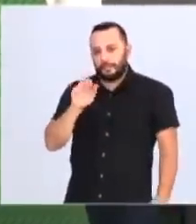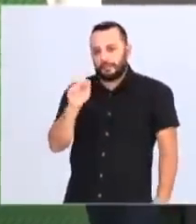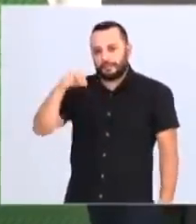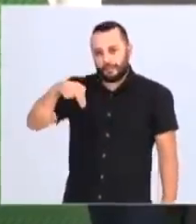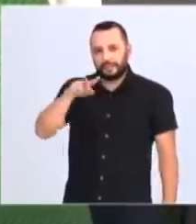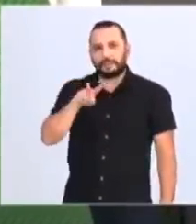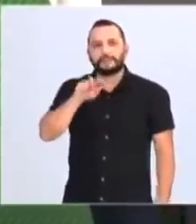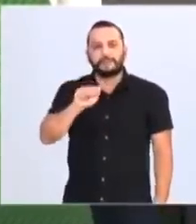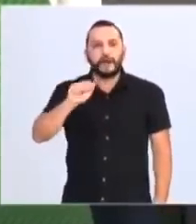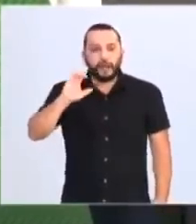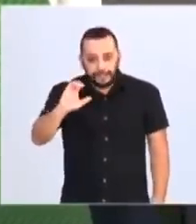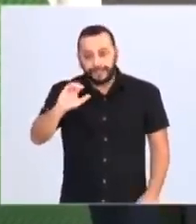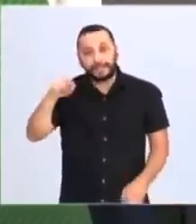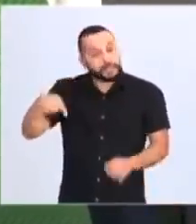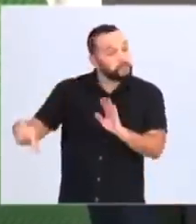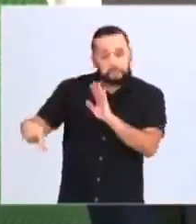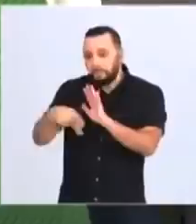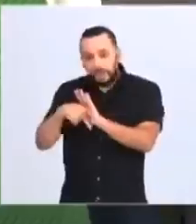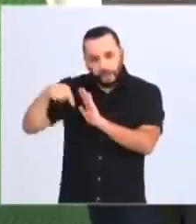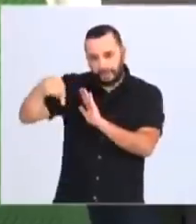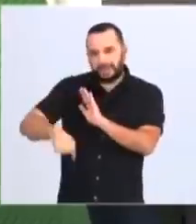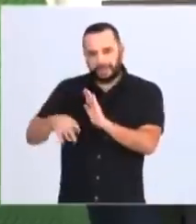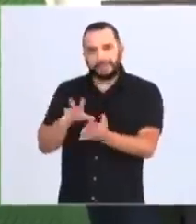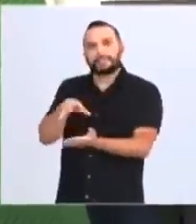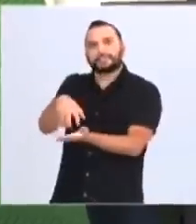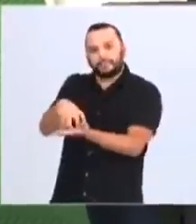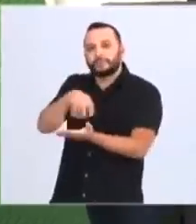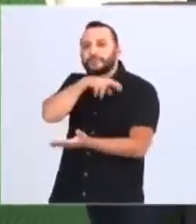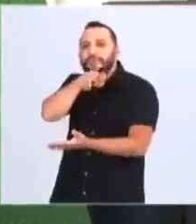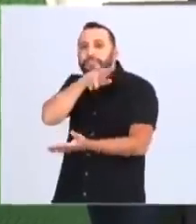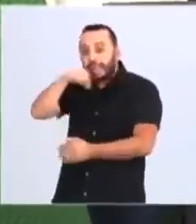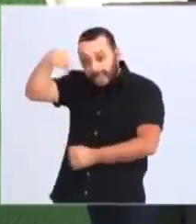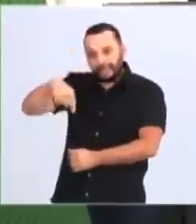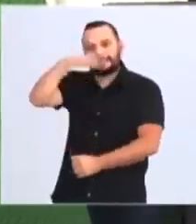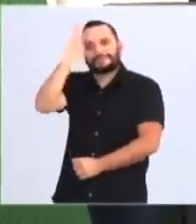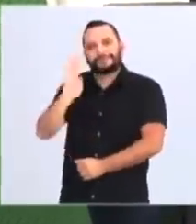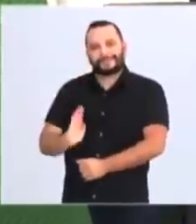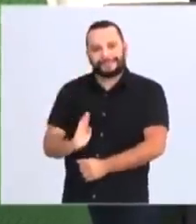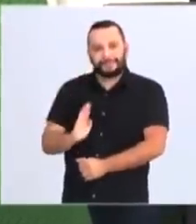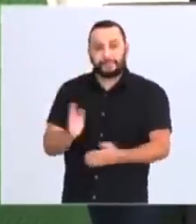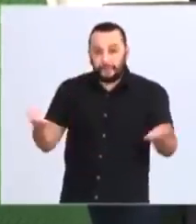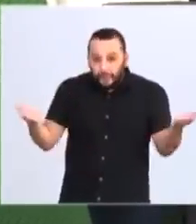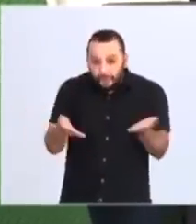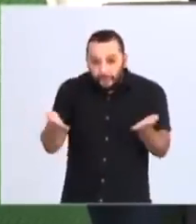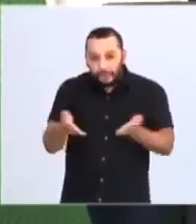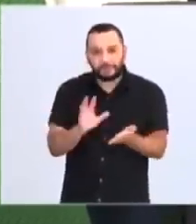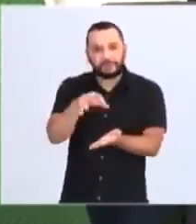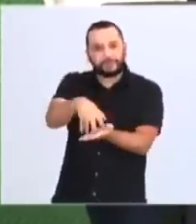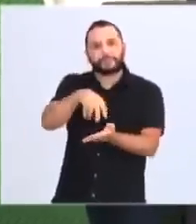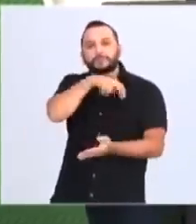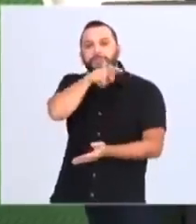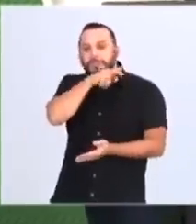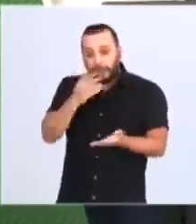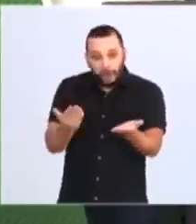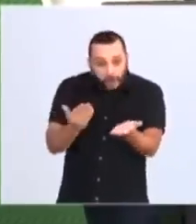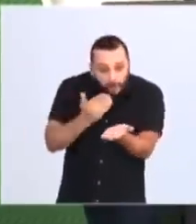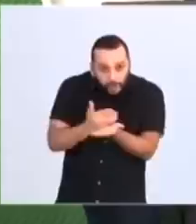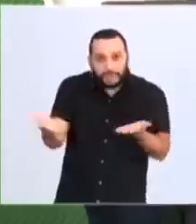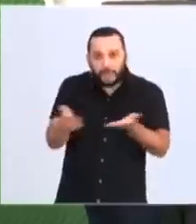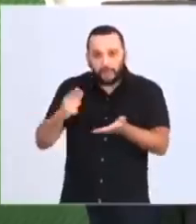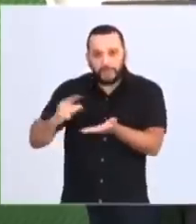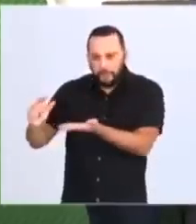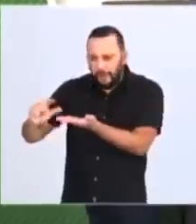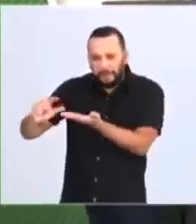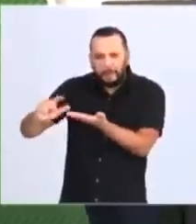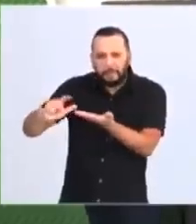produzida, fabricada aqui no Brasil. O Butantan começa hoje a produzir o primeiro lote com